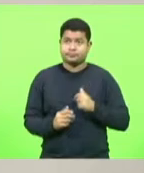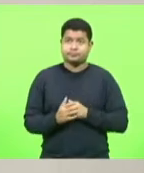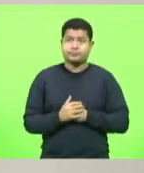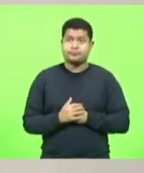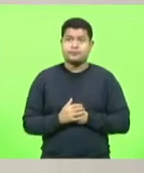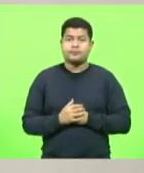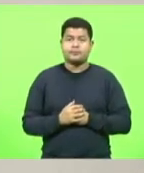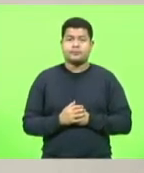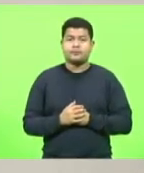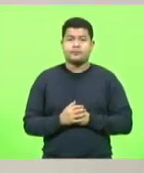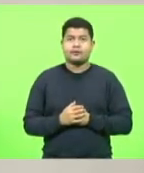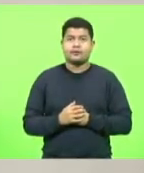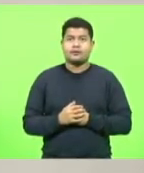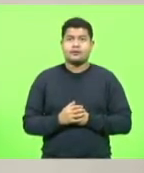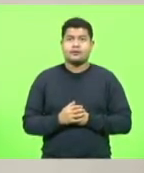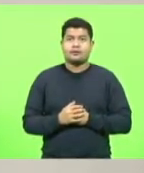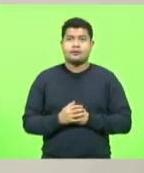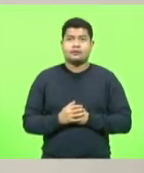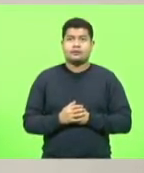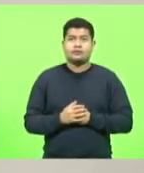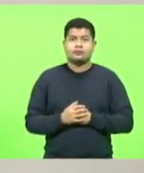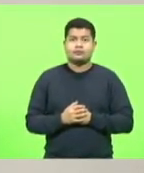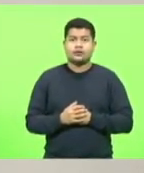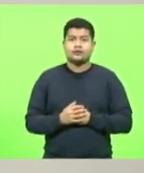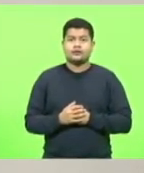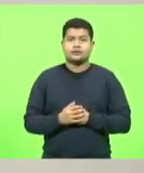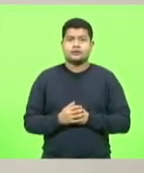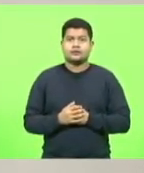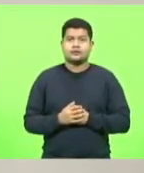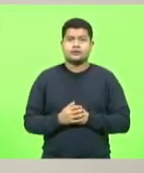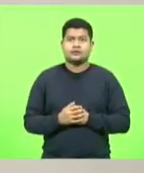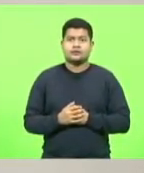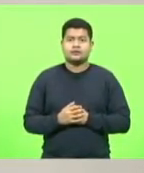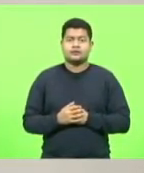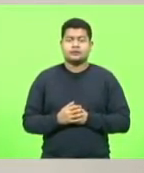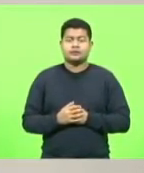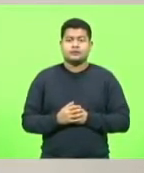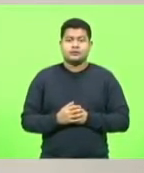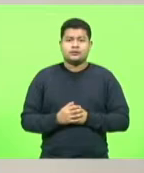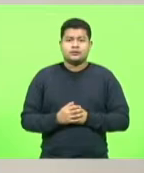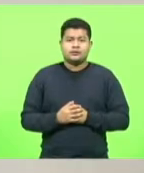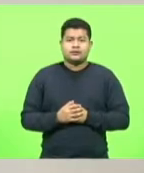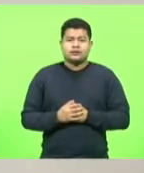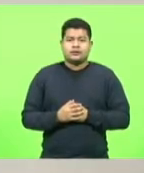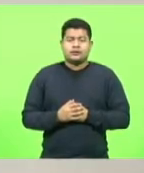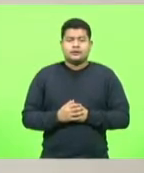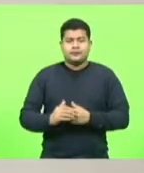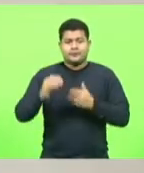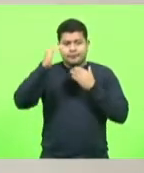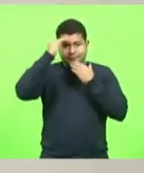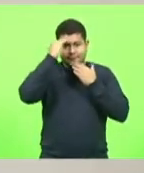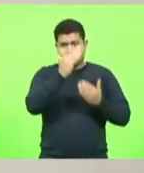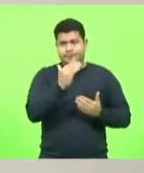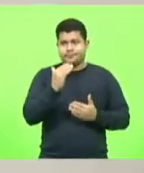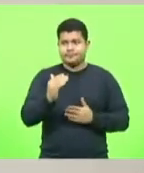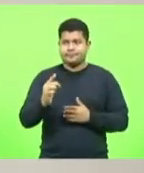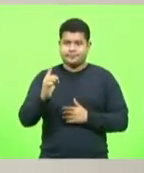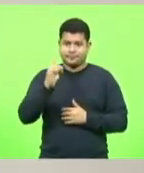Mais um minuto, deputado, para concluir. Não satisfeito, obrigado. Obrigado, deputado.